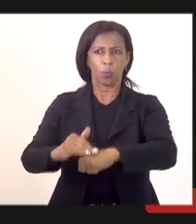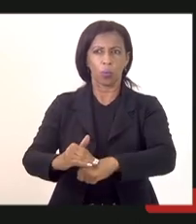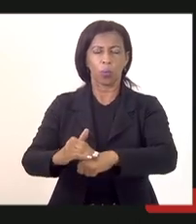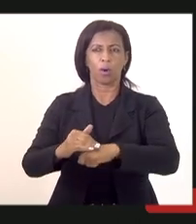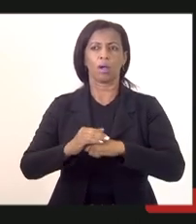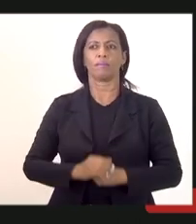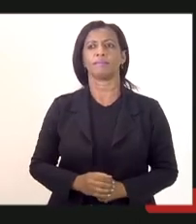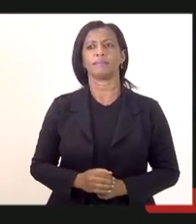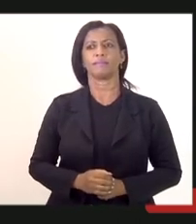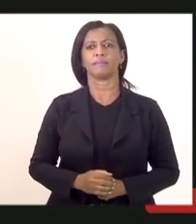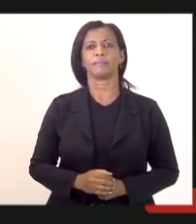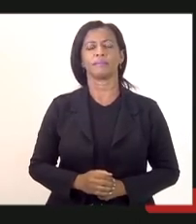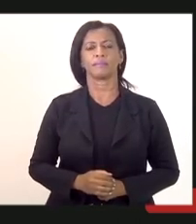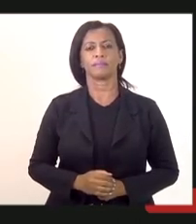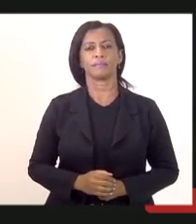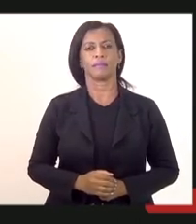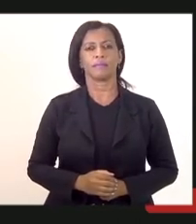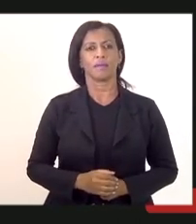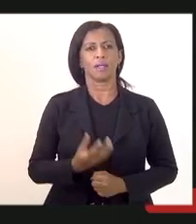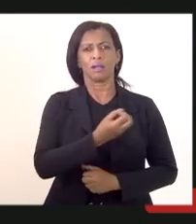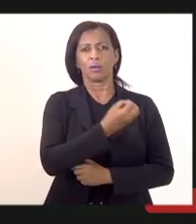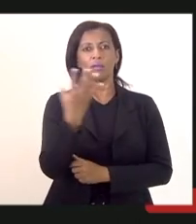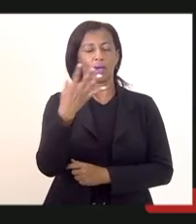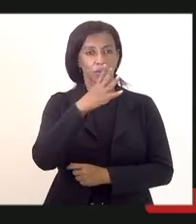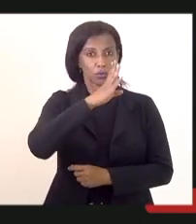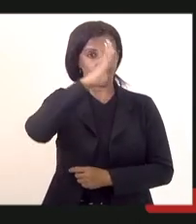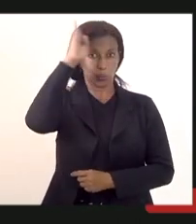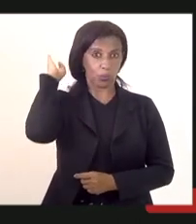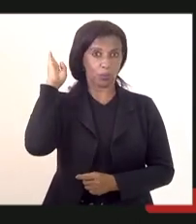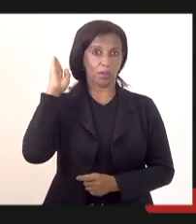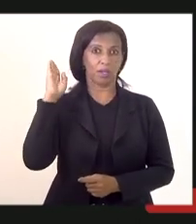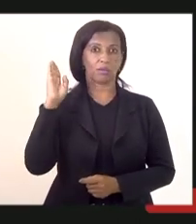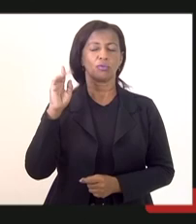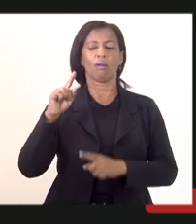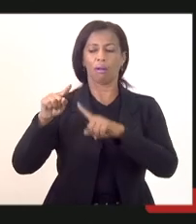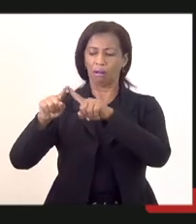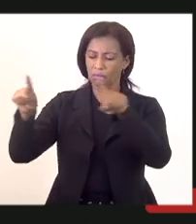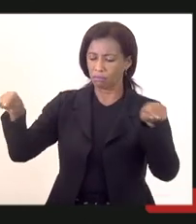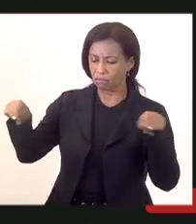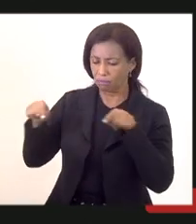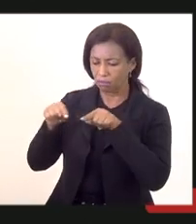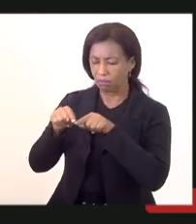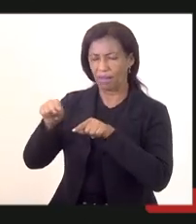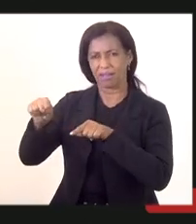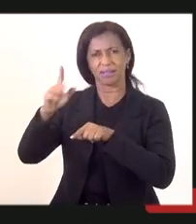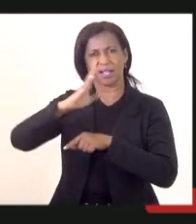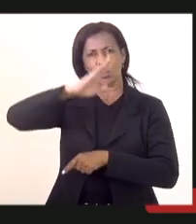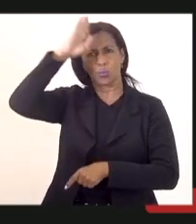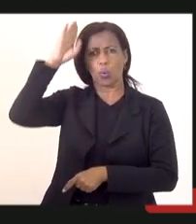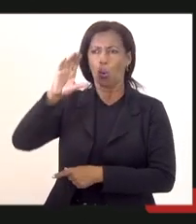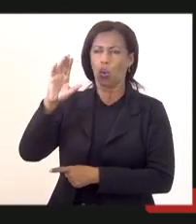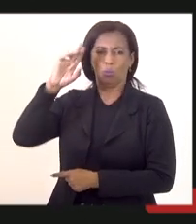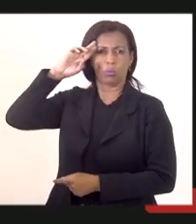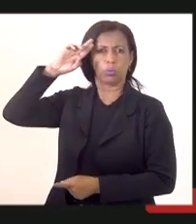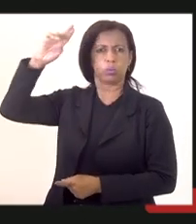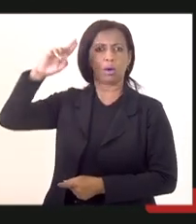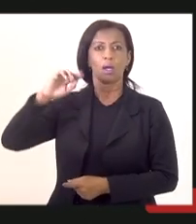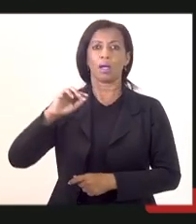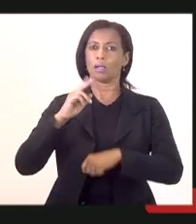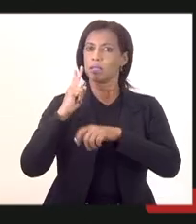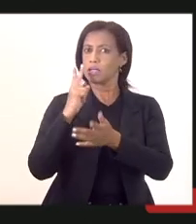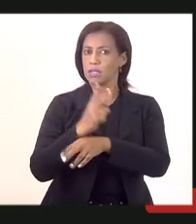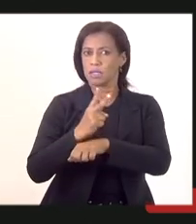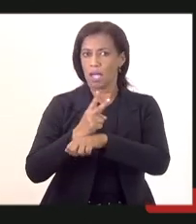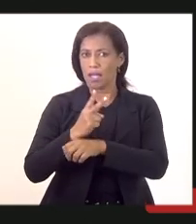vários bombeiros até o gabinete do comandante e o comandante prontamente vem nos atendendo.